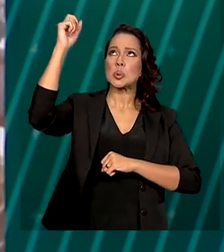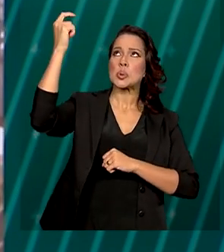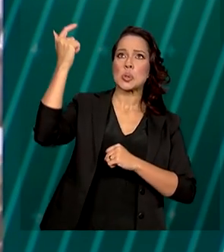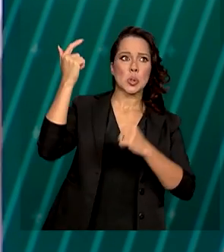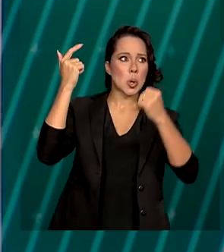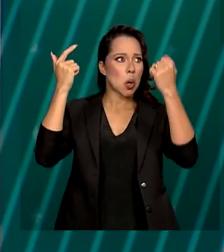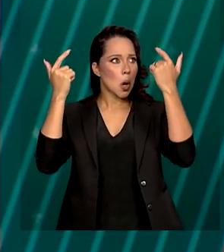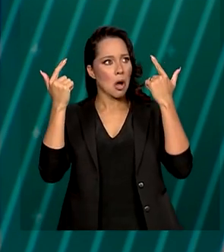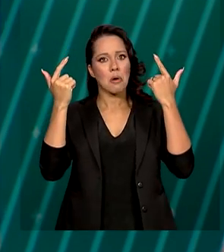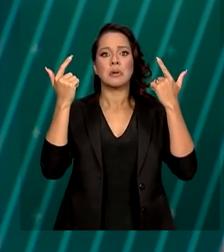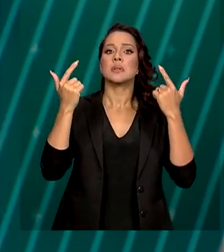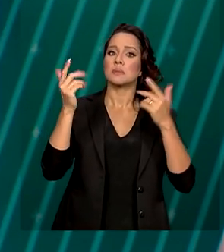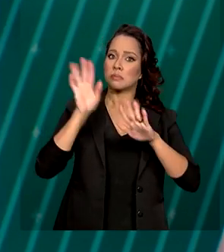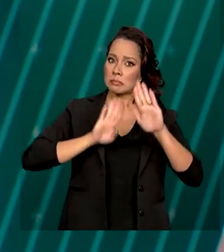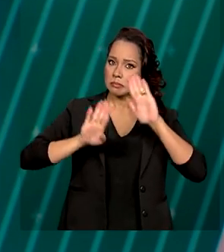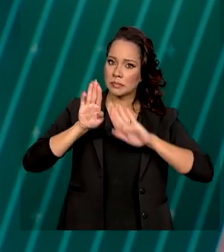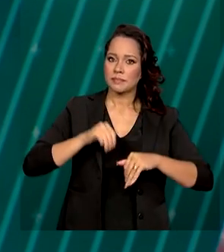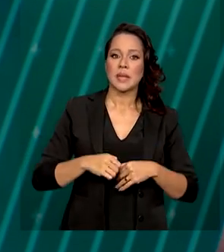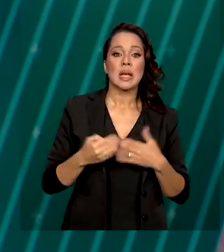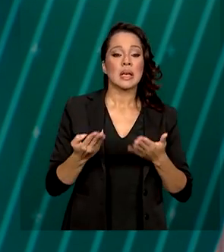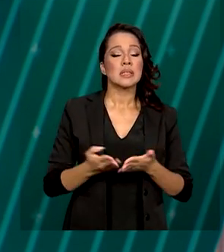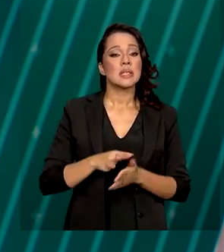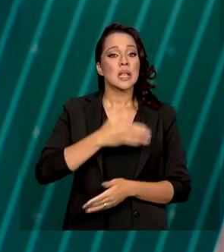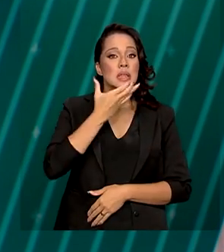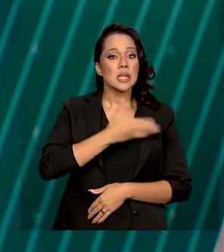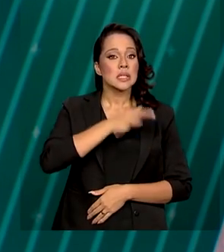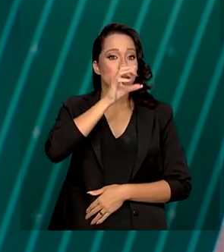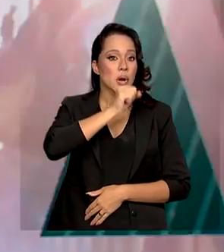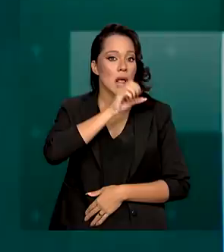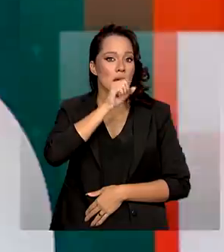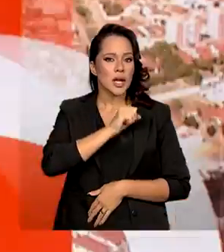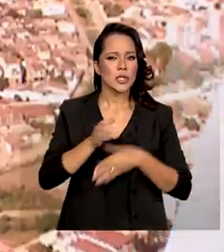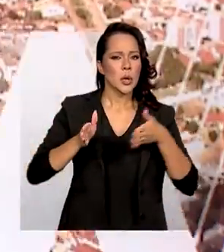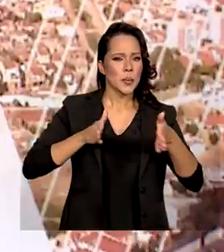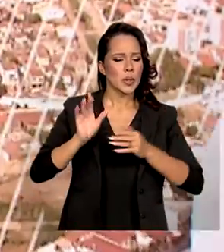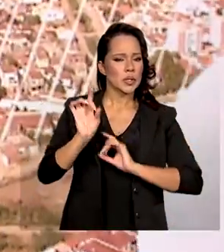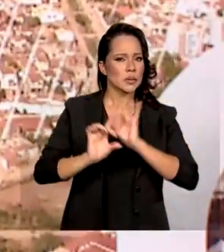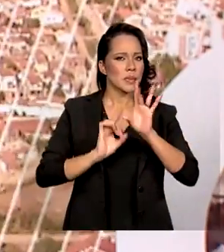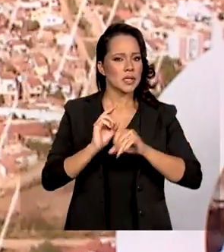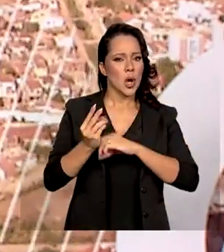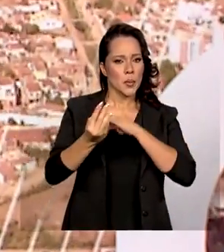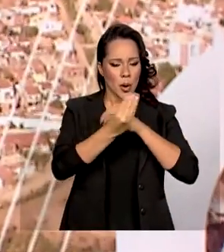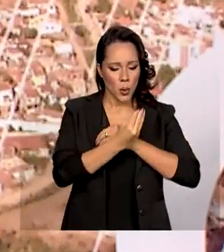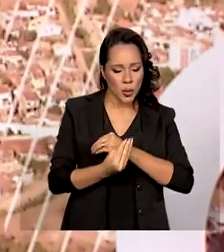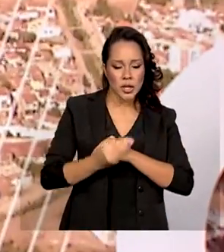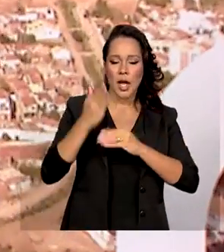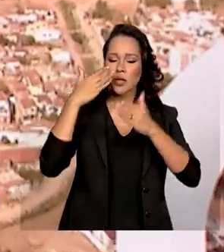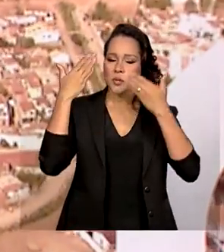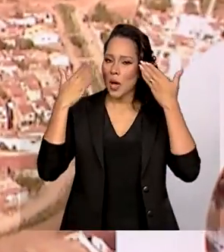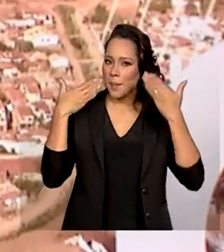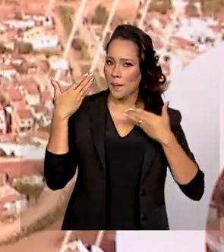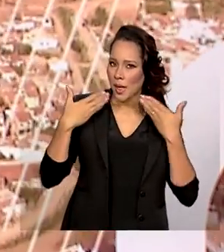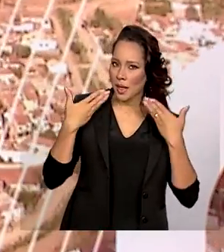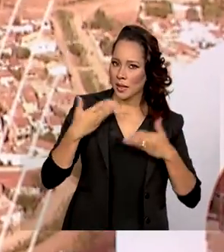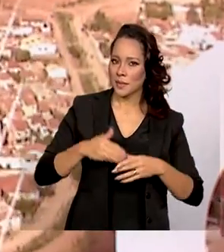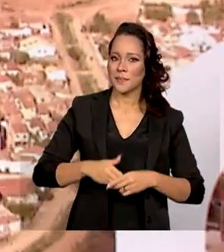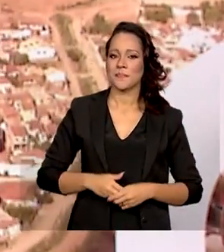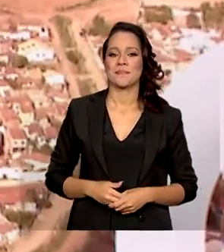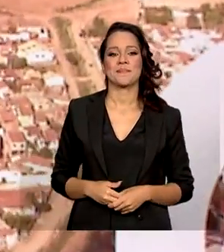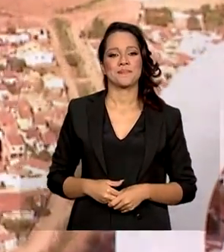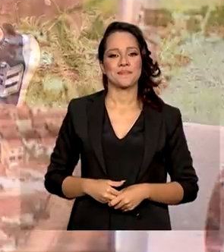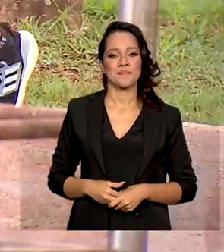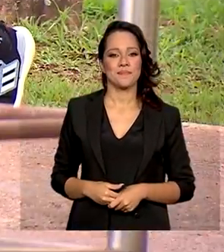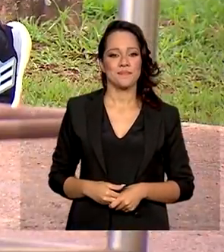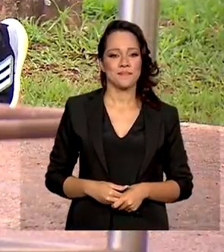exposição à luz do sol. Estamos no dezembro laranja, um período especial para os cuidados preventivos com a pele.